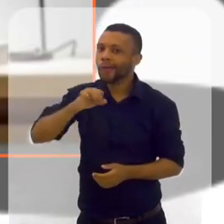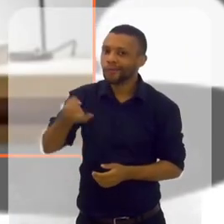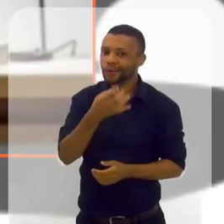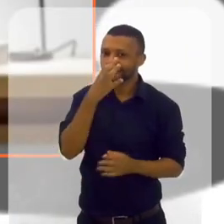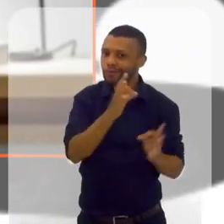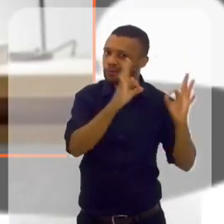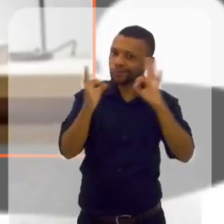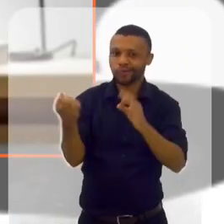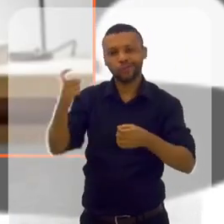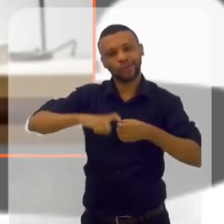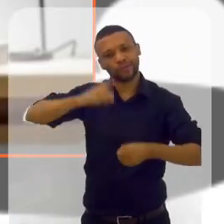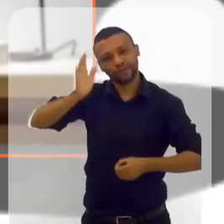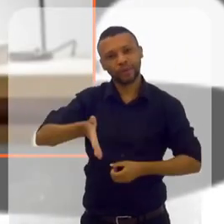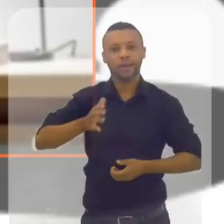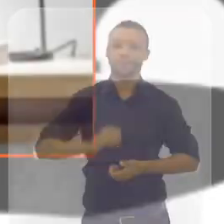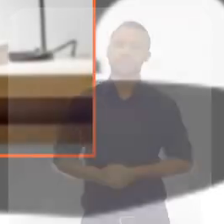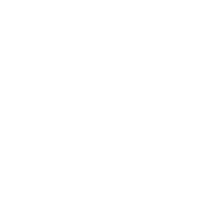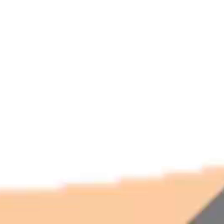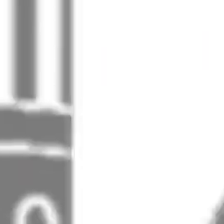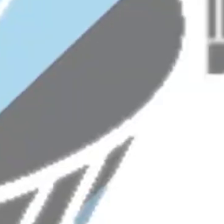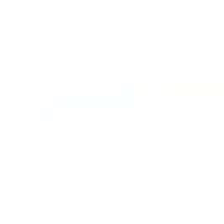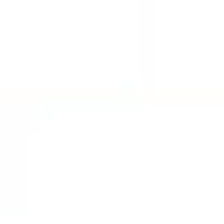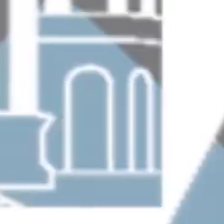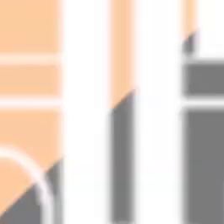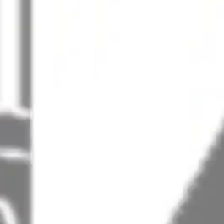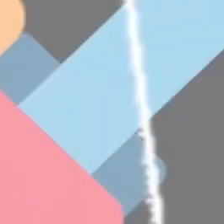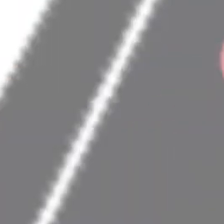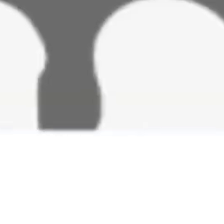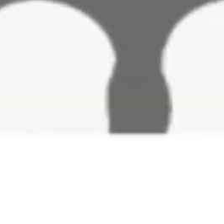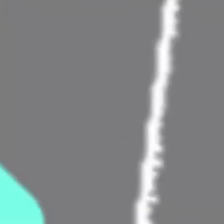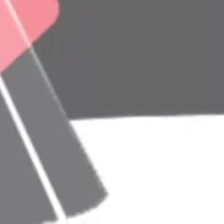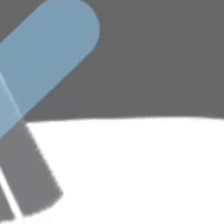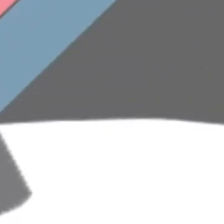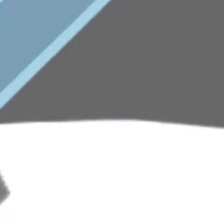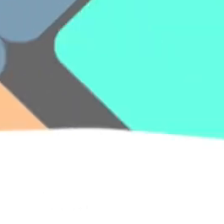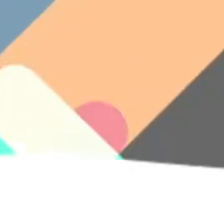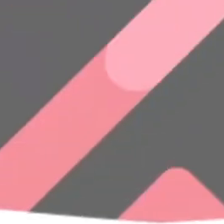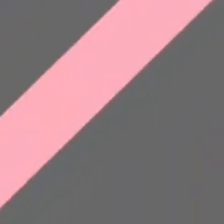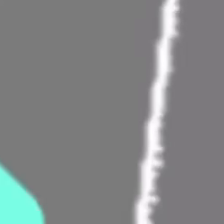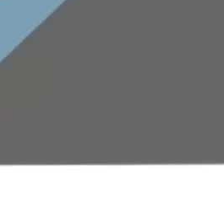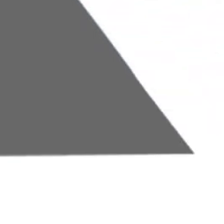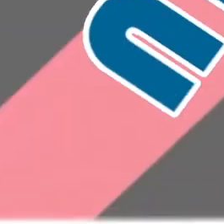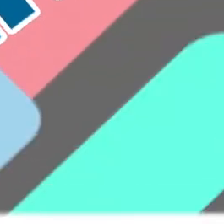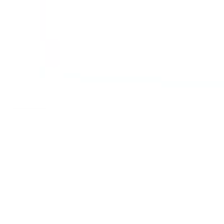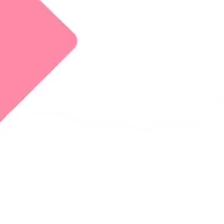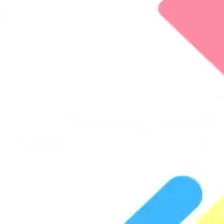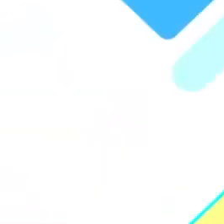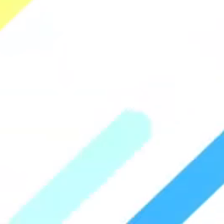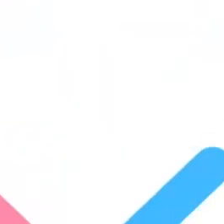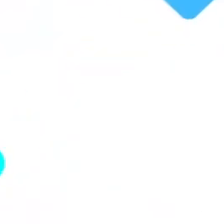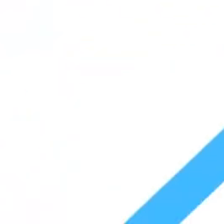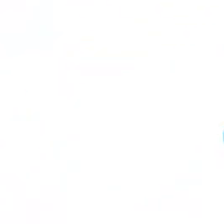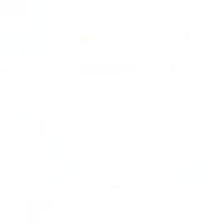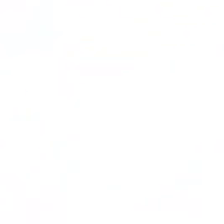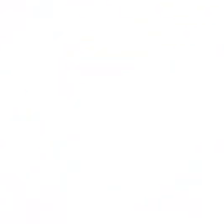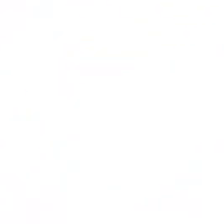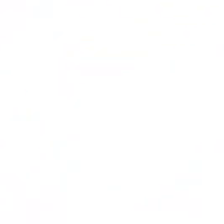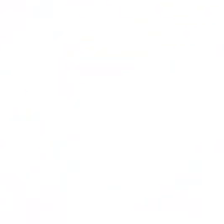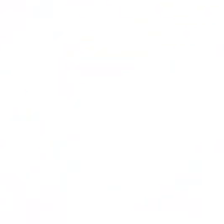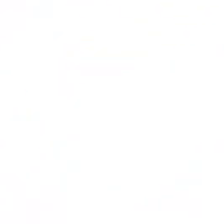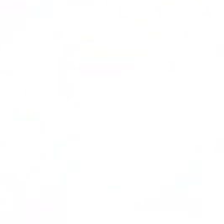hipnotizado, fica conosco. A gente já volta. E aí E aí E aí